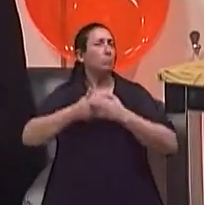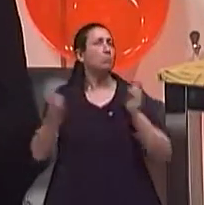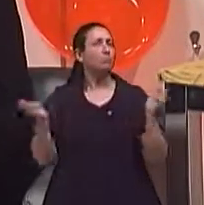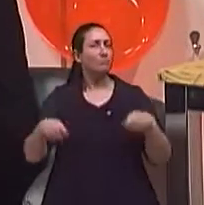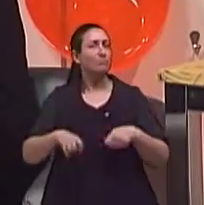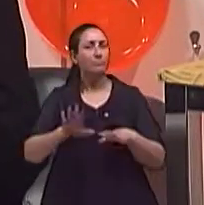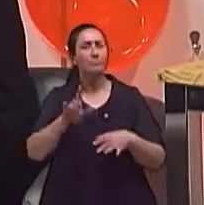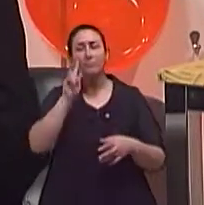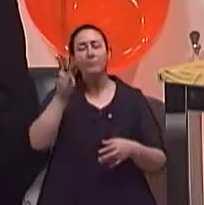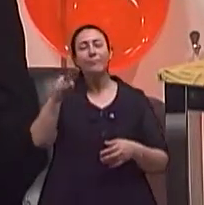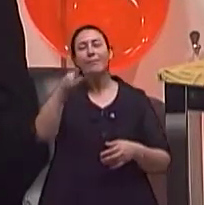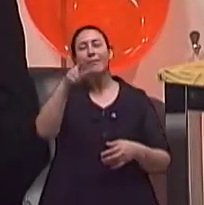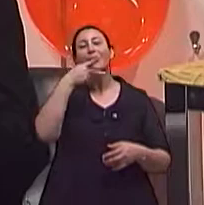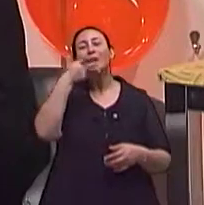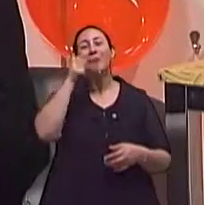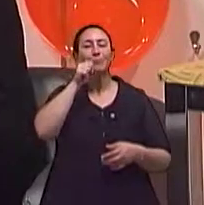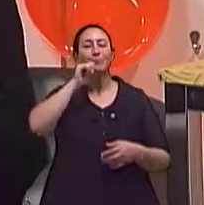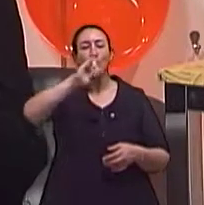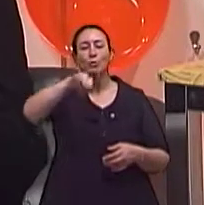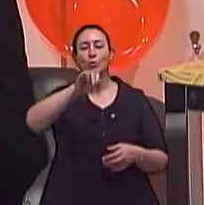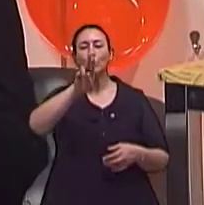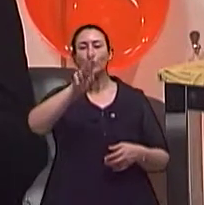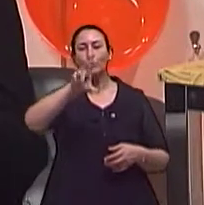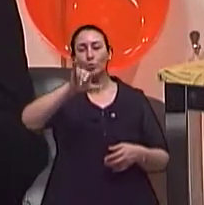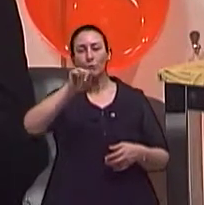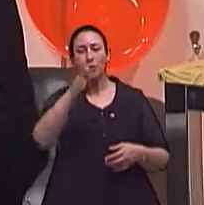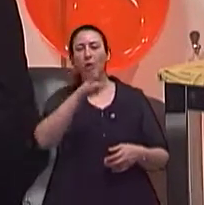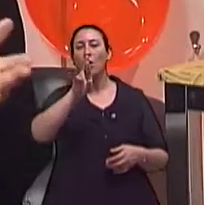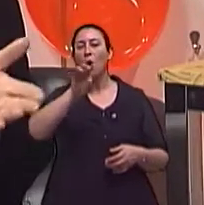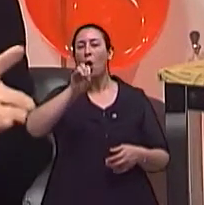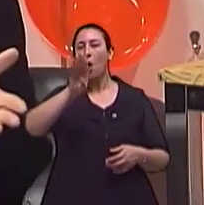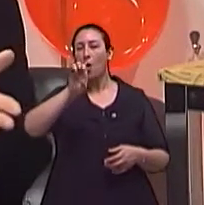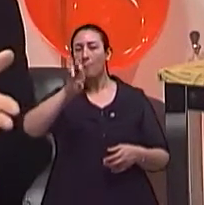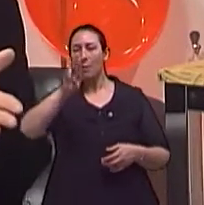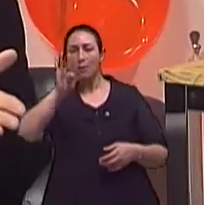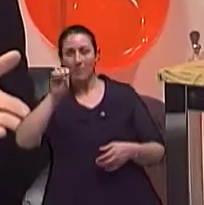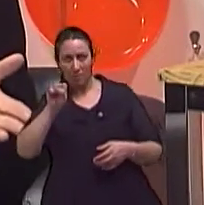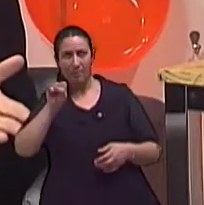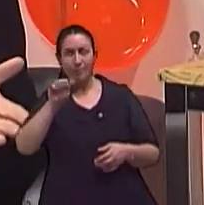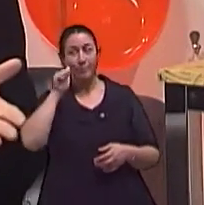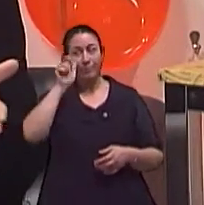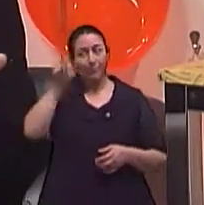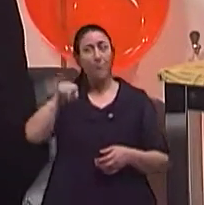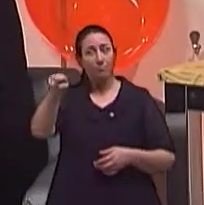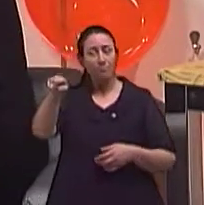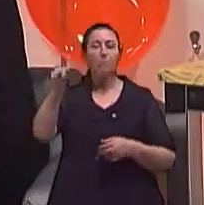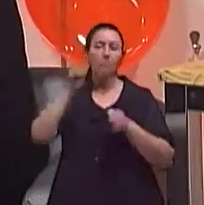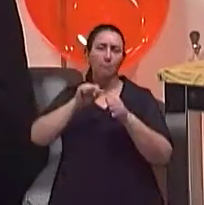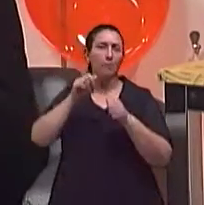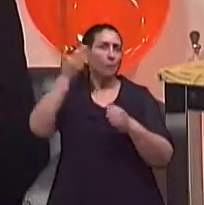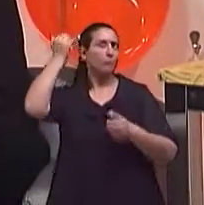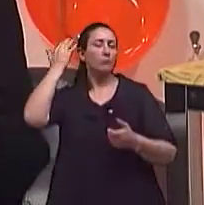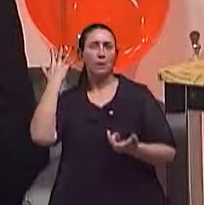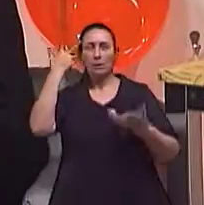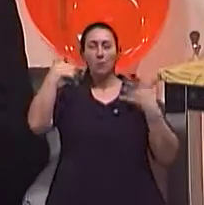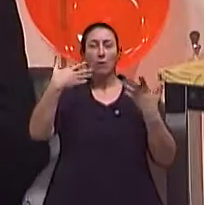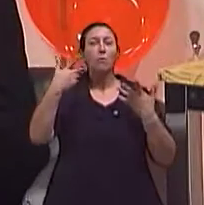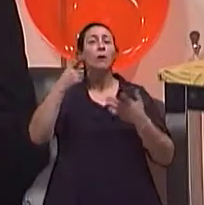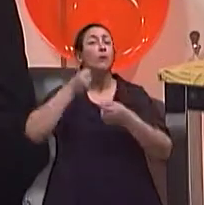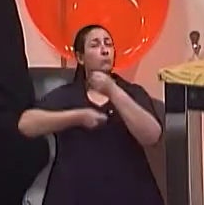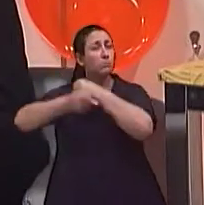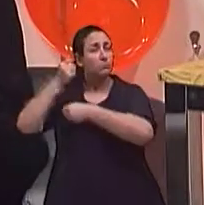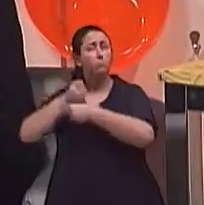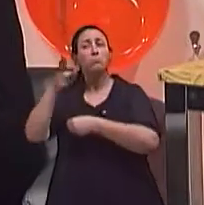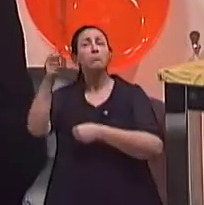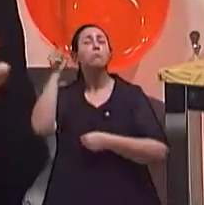papel, ele falou na Julia Roberts, por exemplo, o último papel da Julia Roberts foi, no ano passado, num filme que ela concorreu ao Oscar